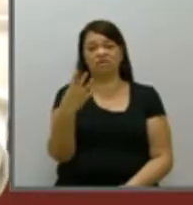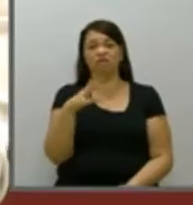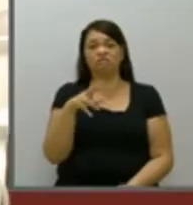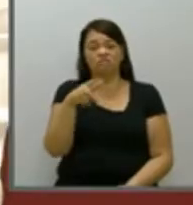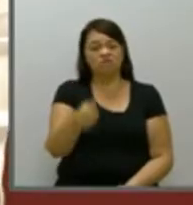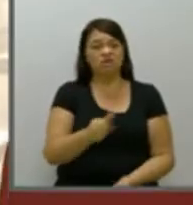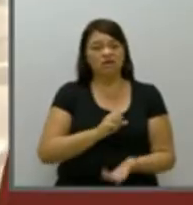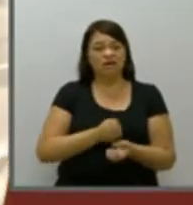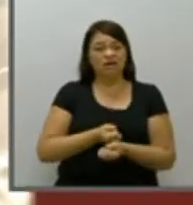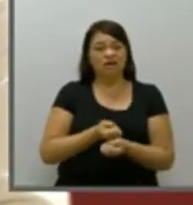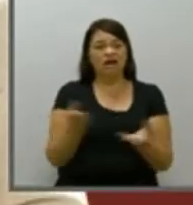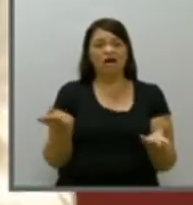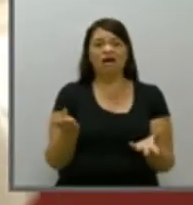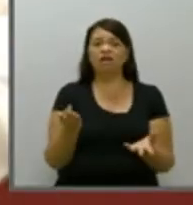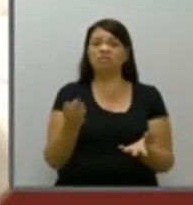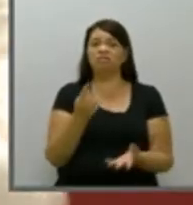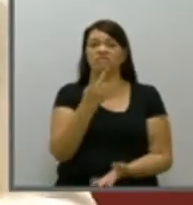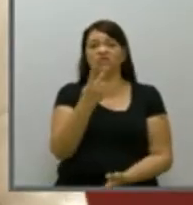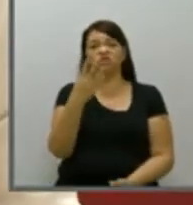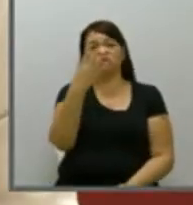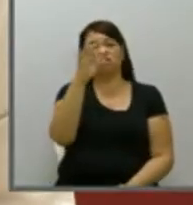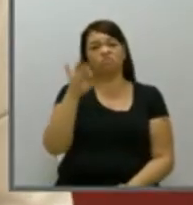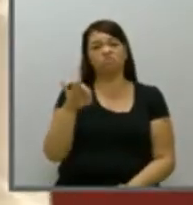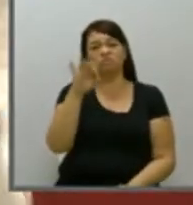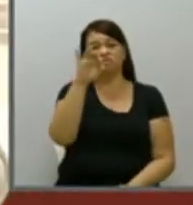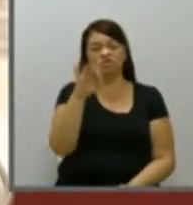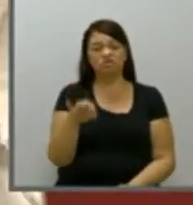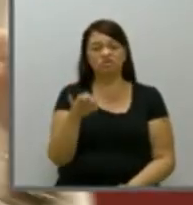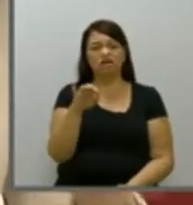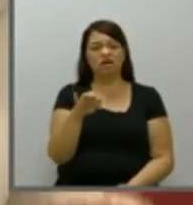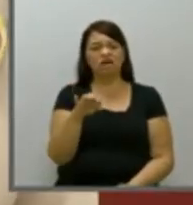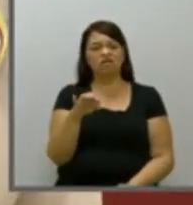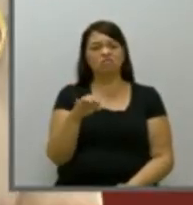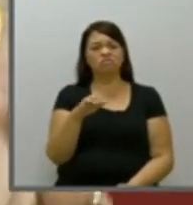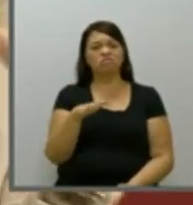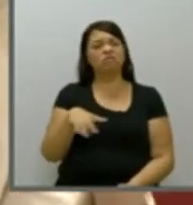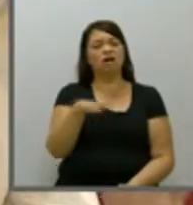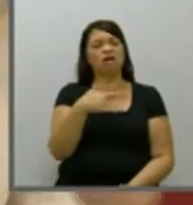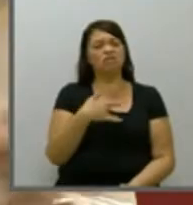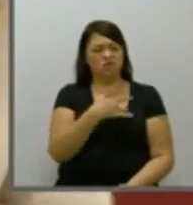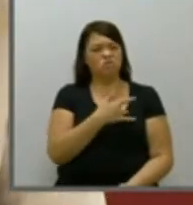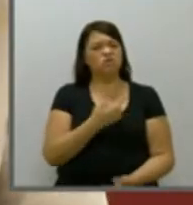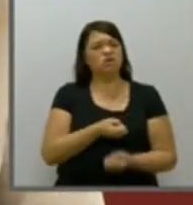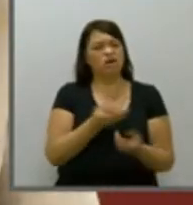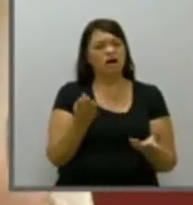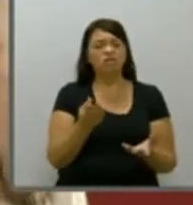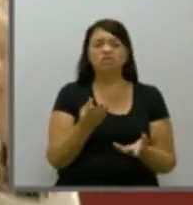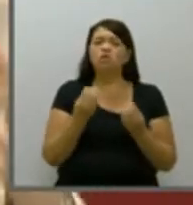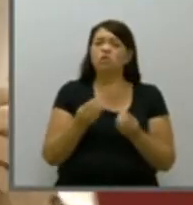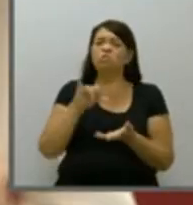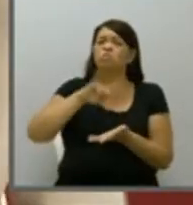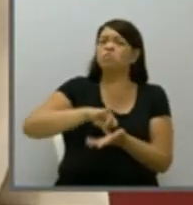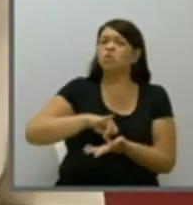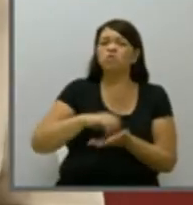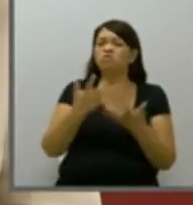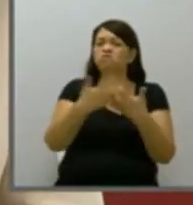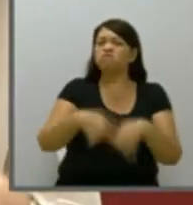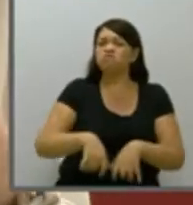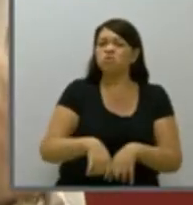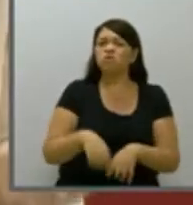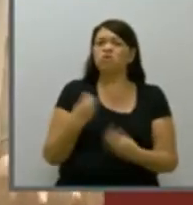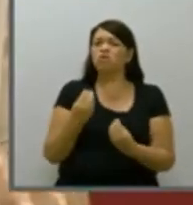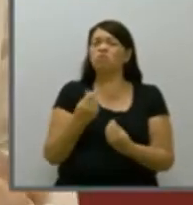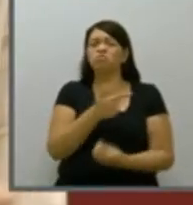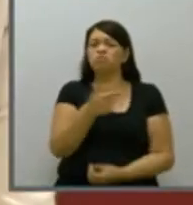quase 24% do seu orçamento em saúde. Como explica que os postos não funcionam, que os postos não têm médico,